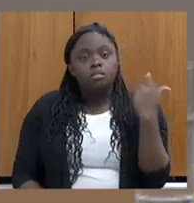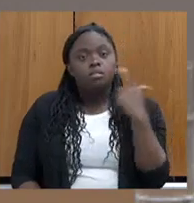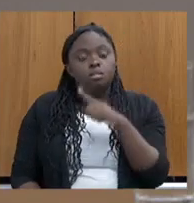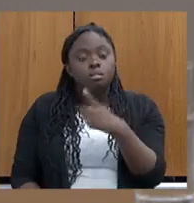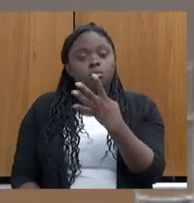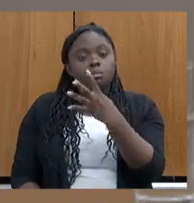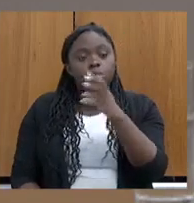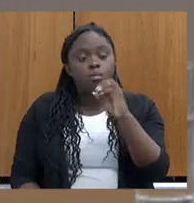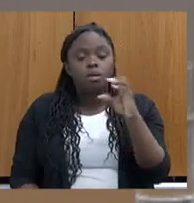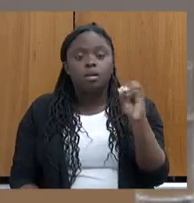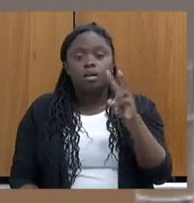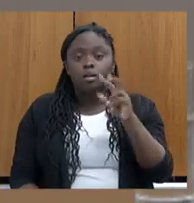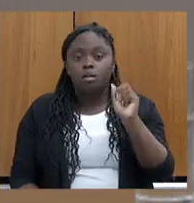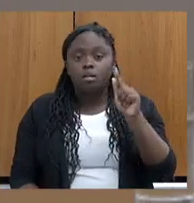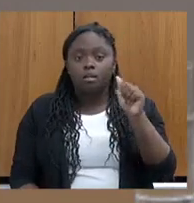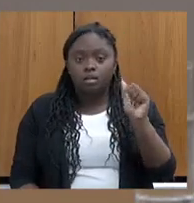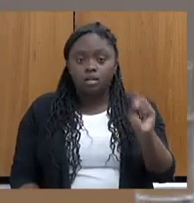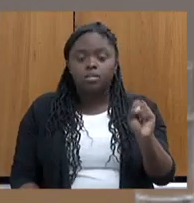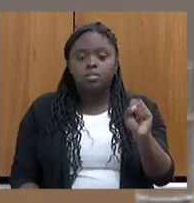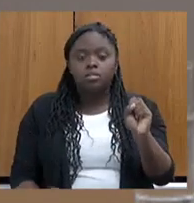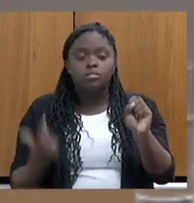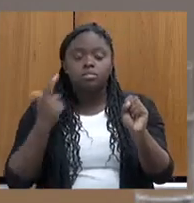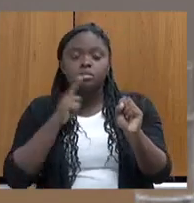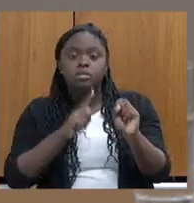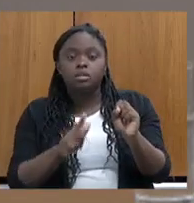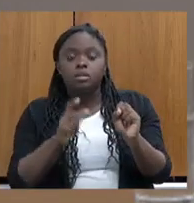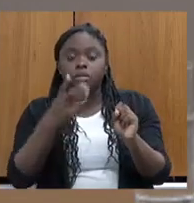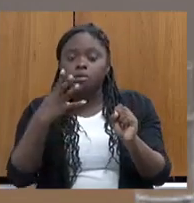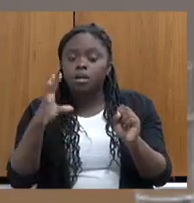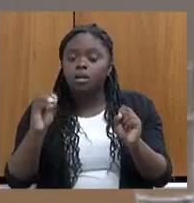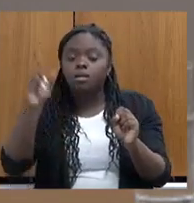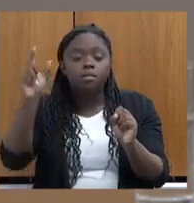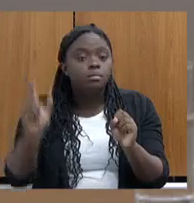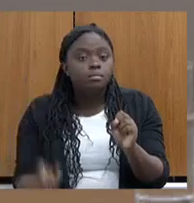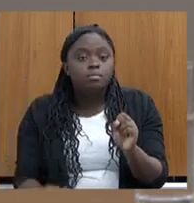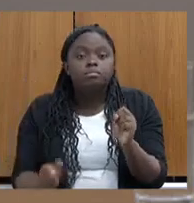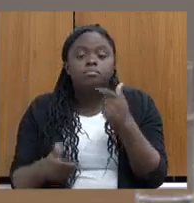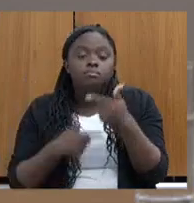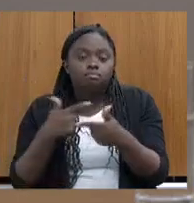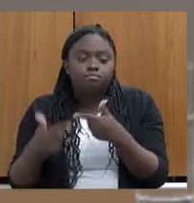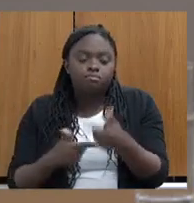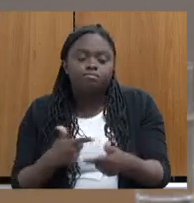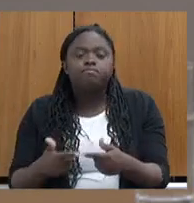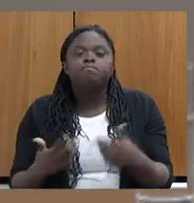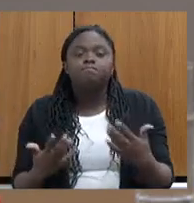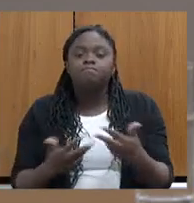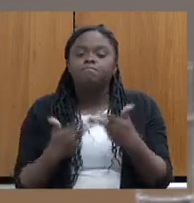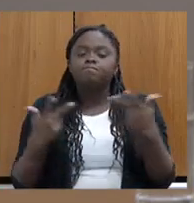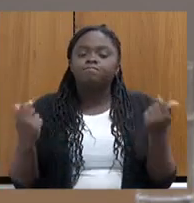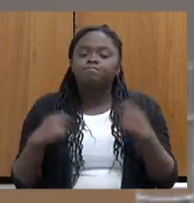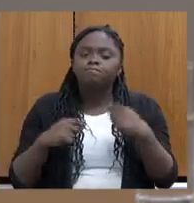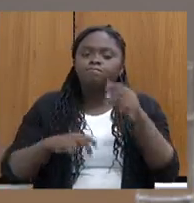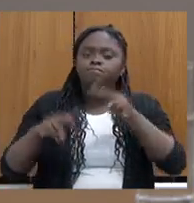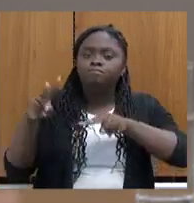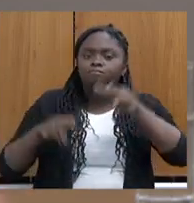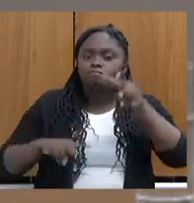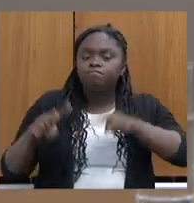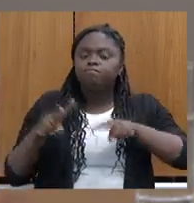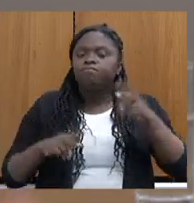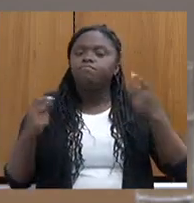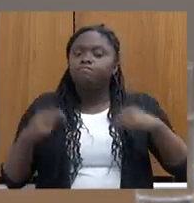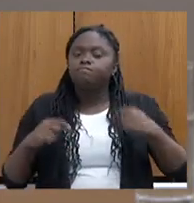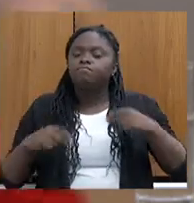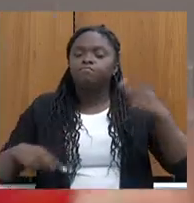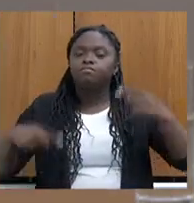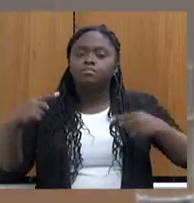vagas, consegui empregar 40. Então, são coisas que nós temos que começar a observar que, de repente, nós temos que mudar